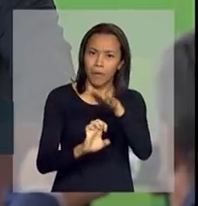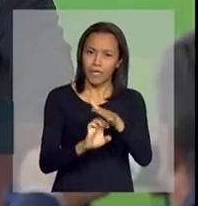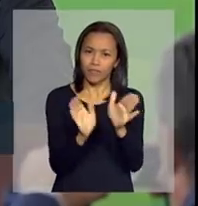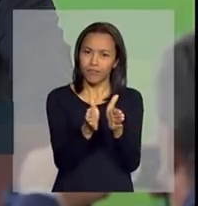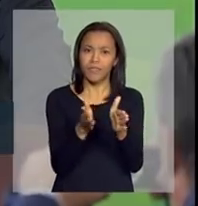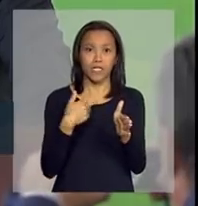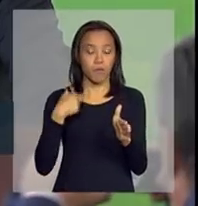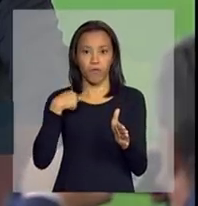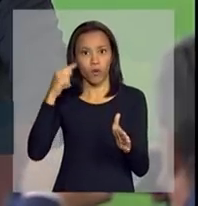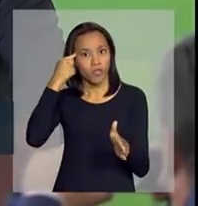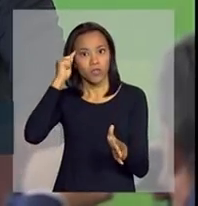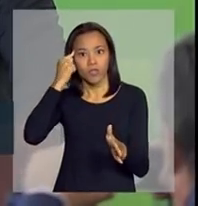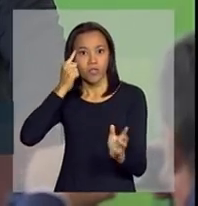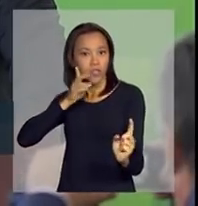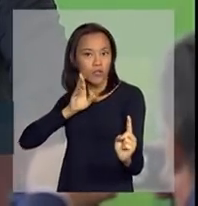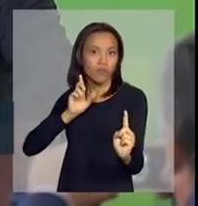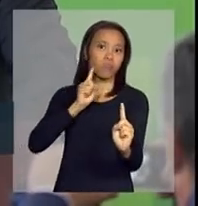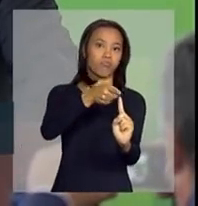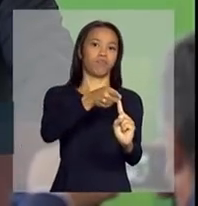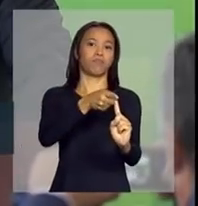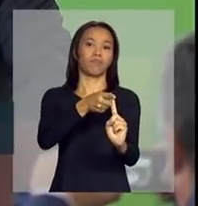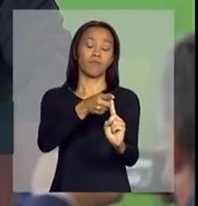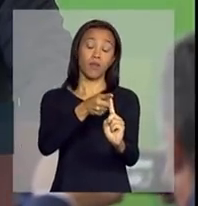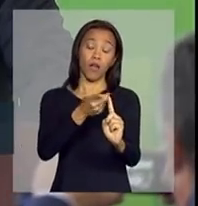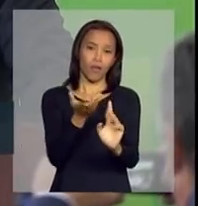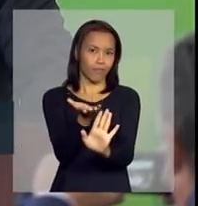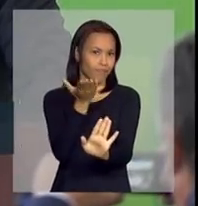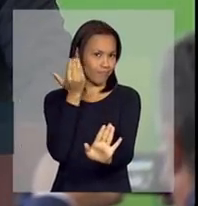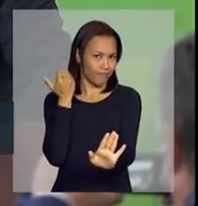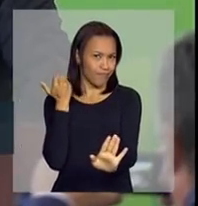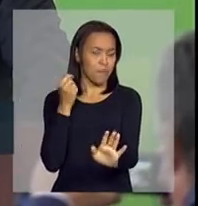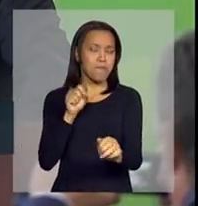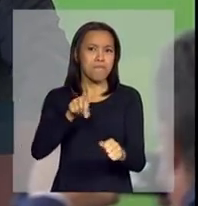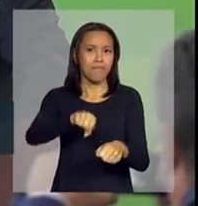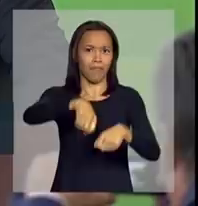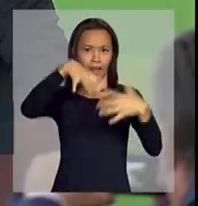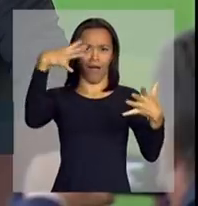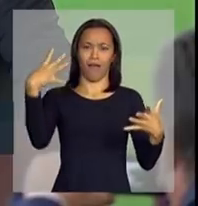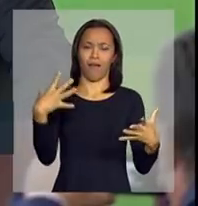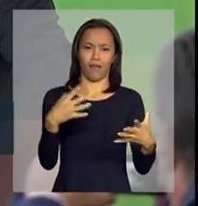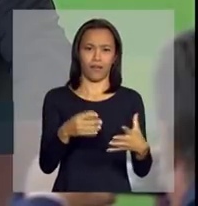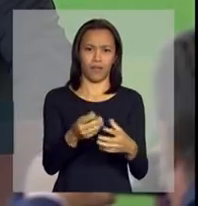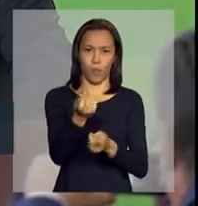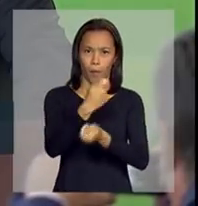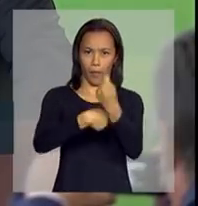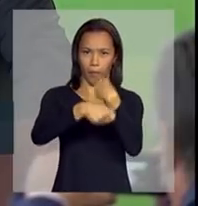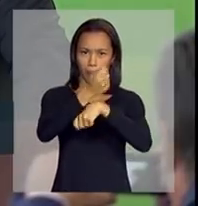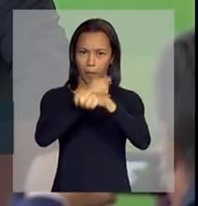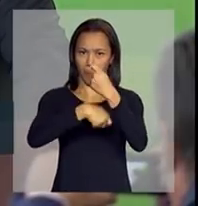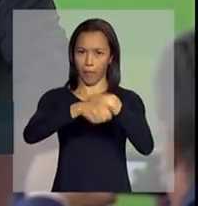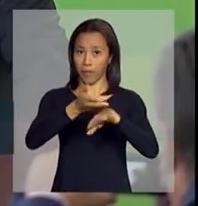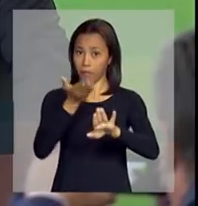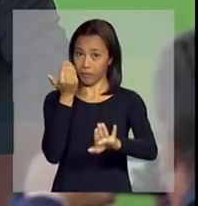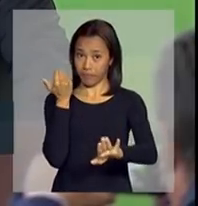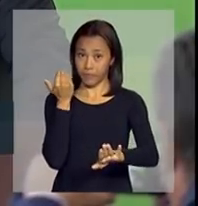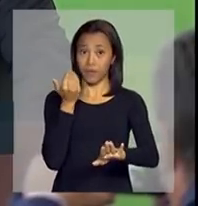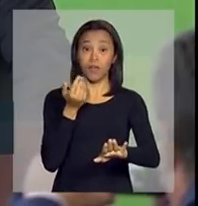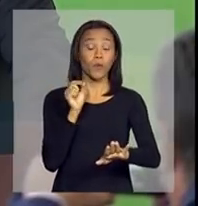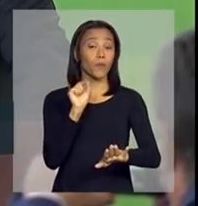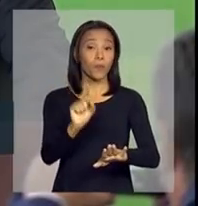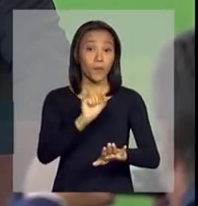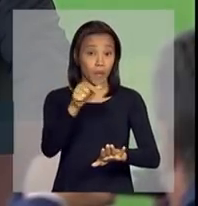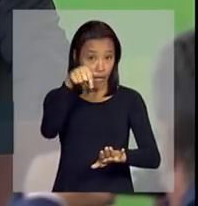Vivia a época do milagre econômico, e a época do milagre